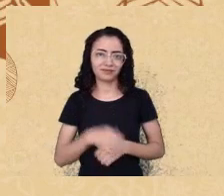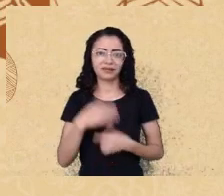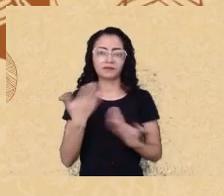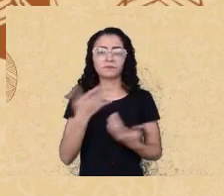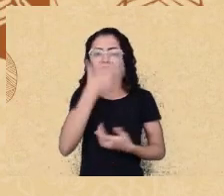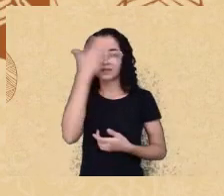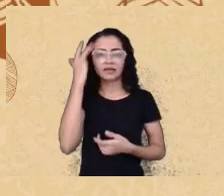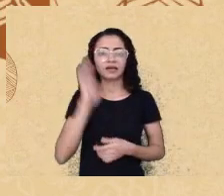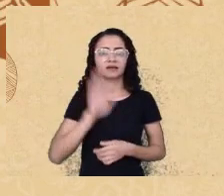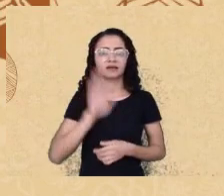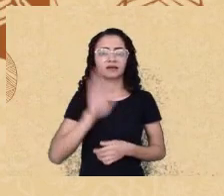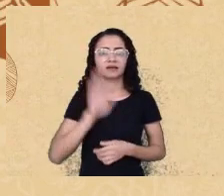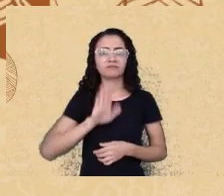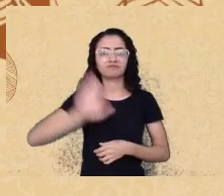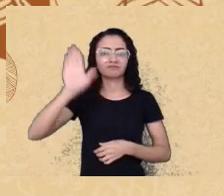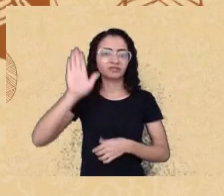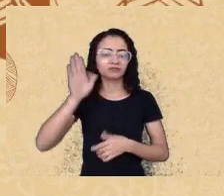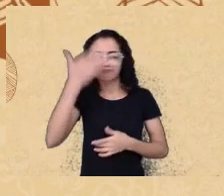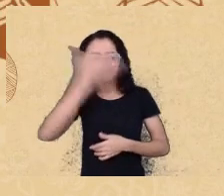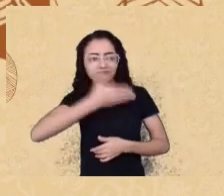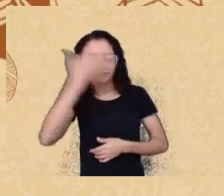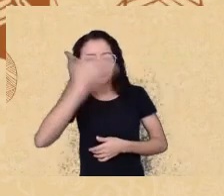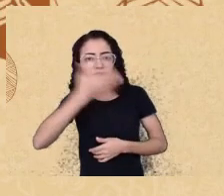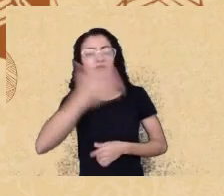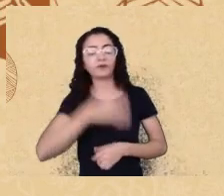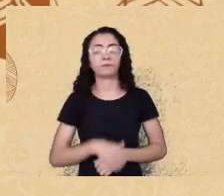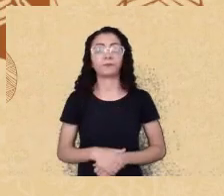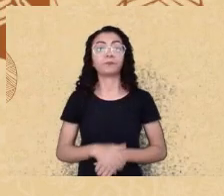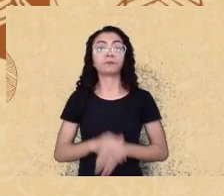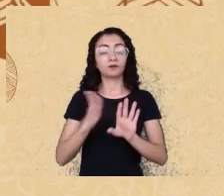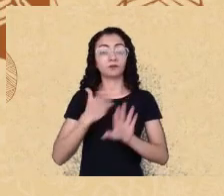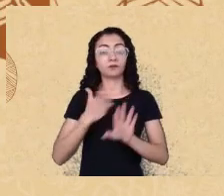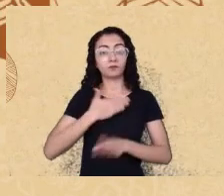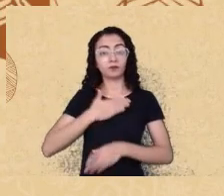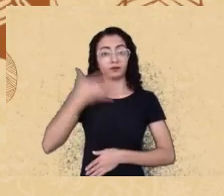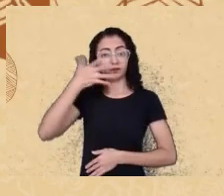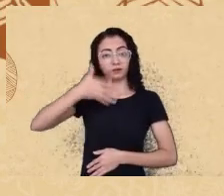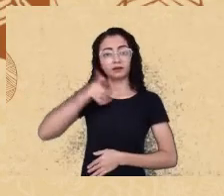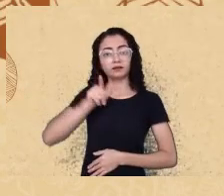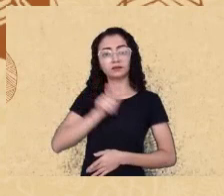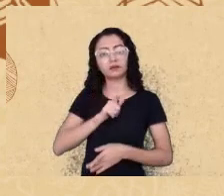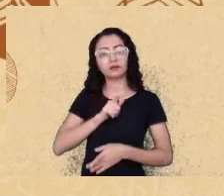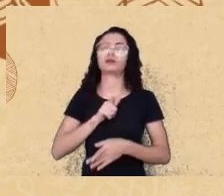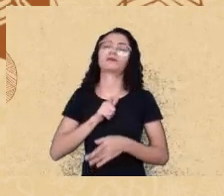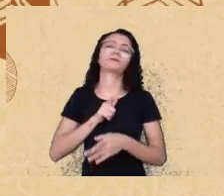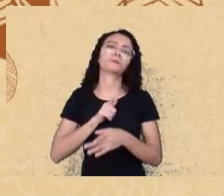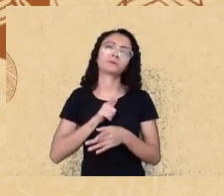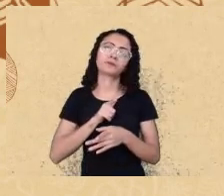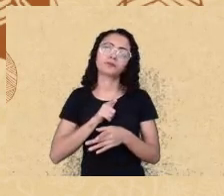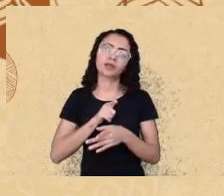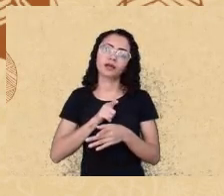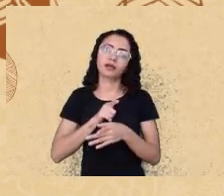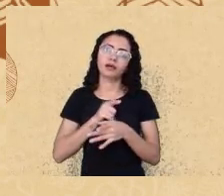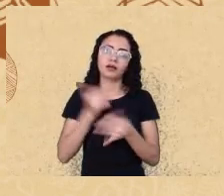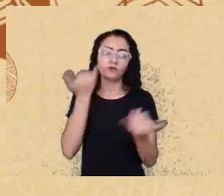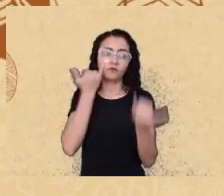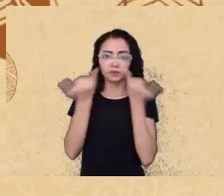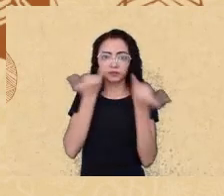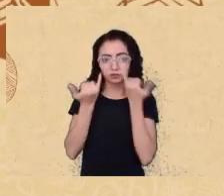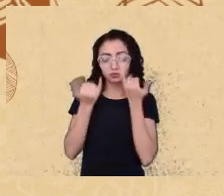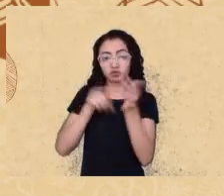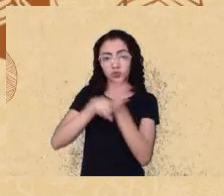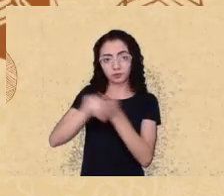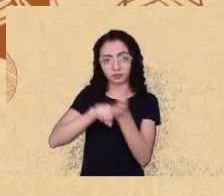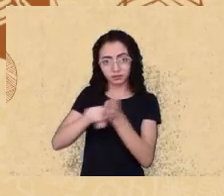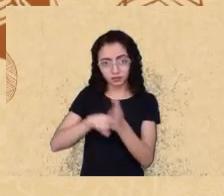fala que eu preparei é uma fala que ela tem relatos de uma pesquisa que está em andamento, que está sendo conduzida pelo meu grupo